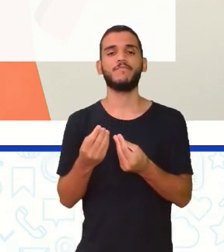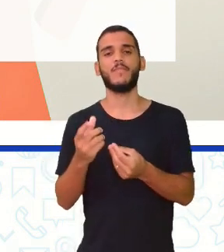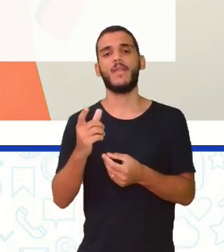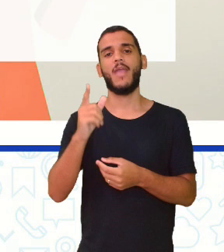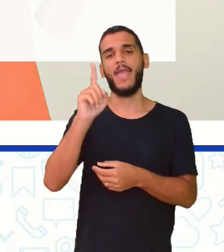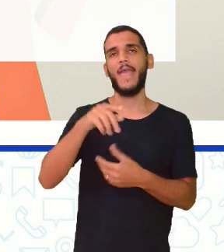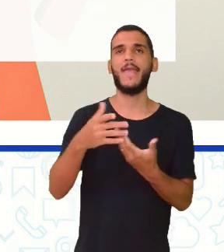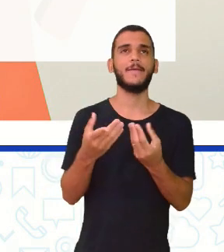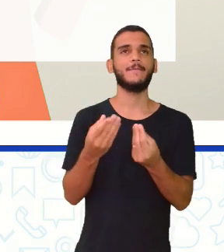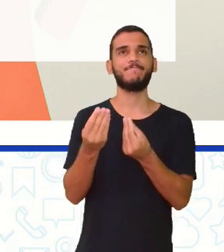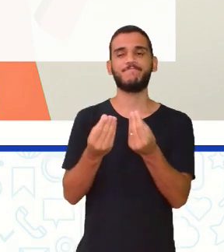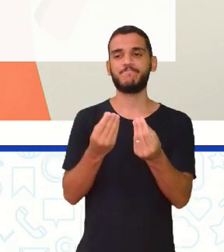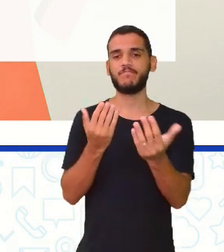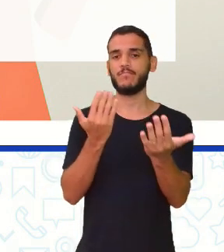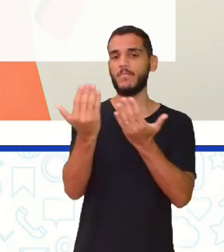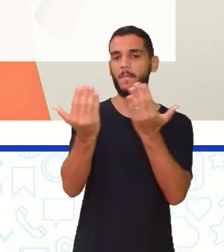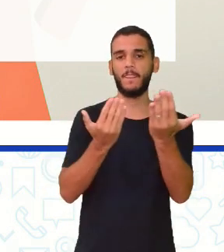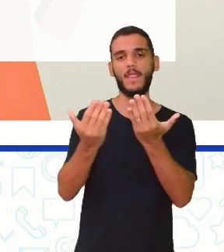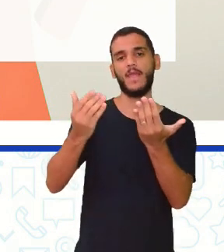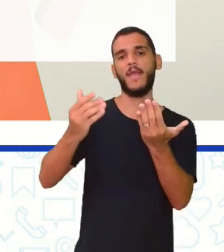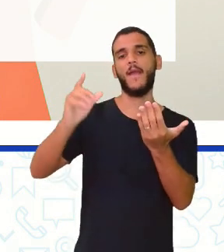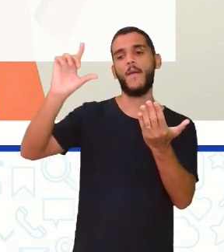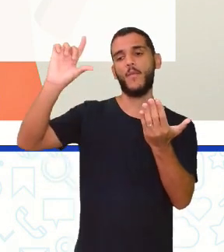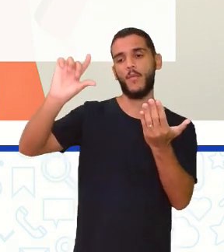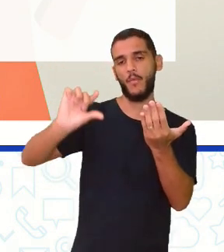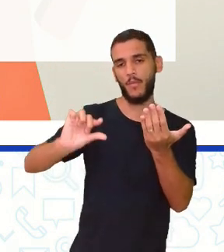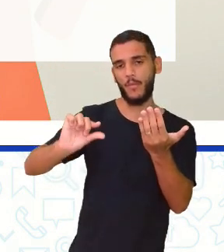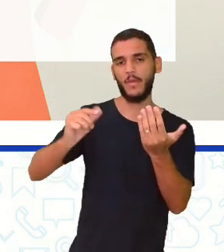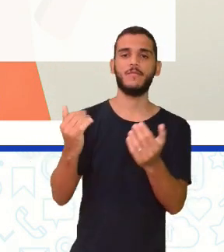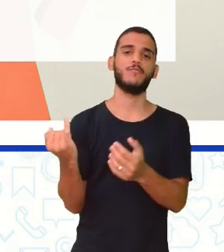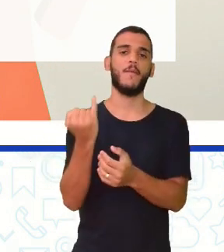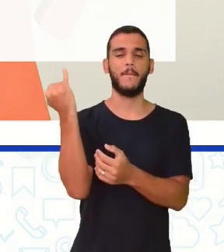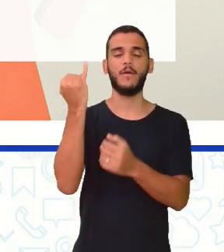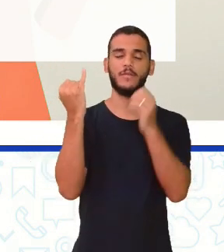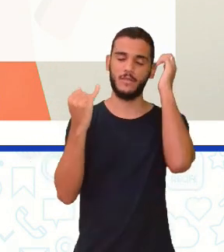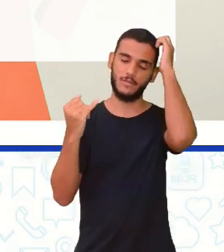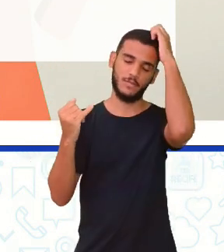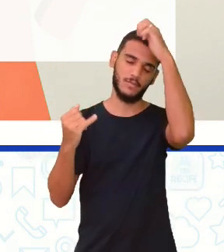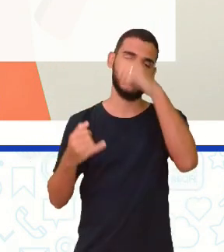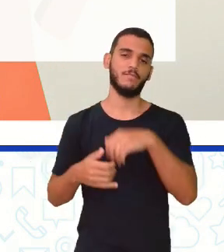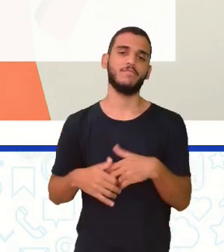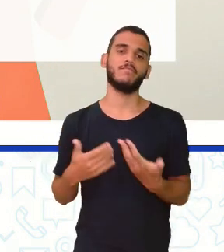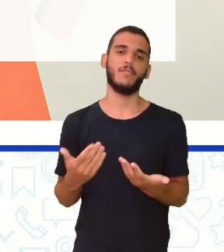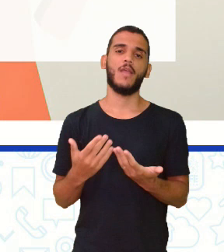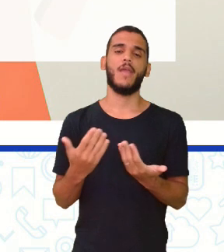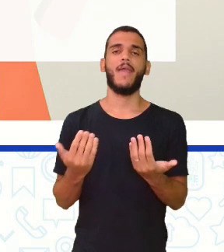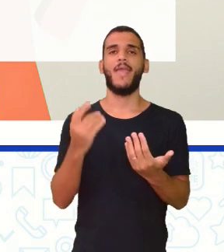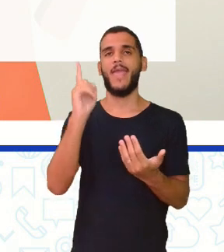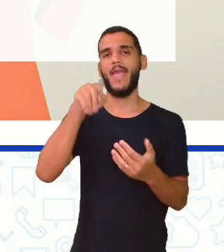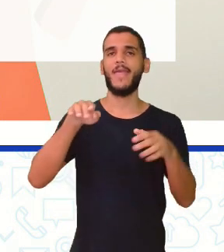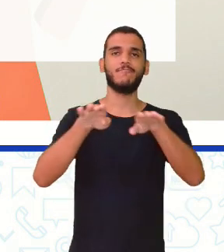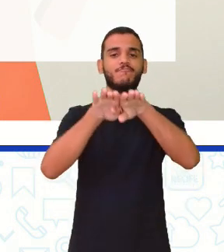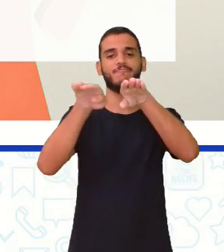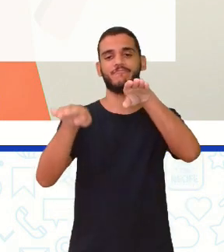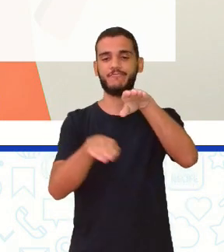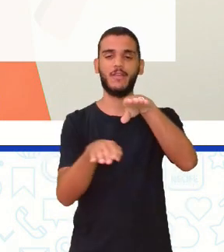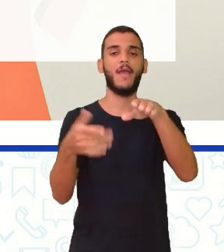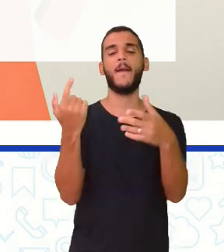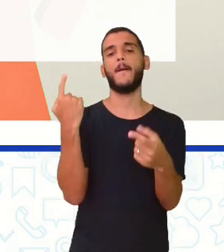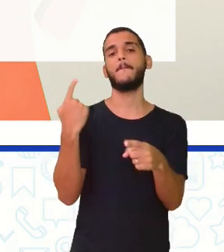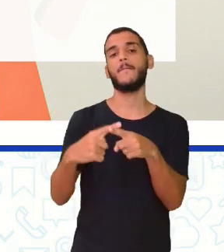prestigiadas, não é? Menos relevantes, que são consideradas inferiores. Por quê?